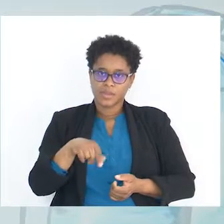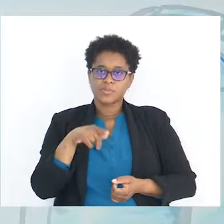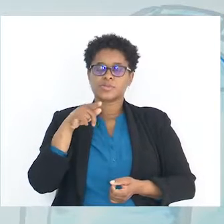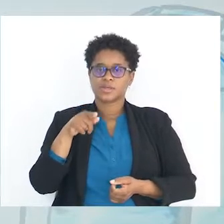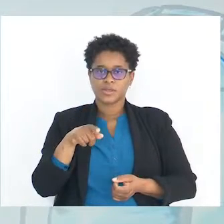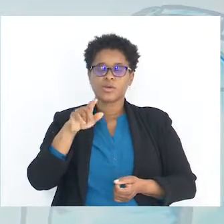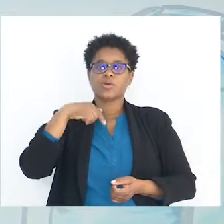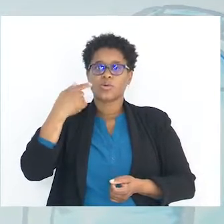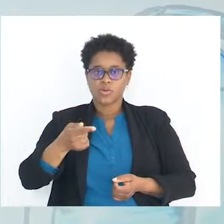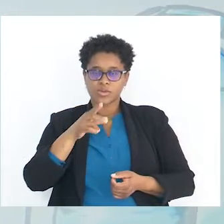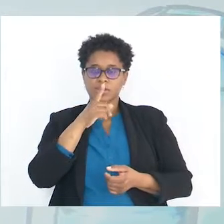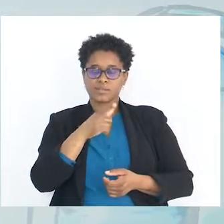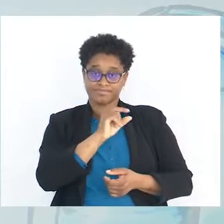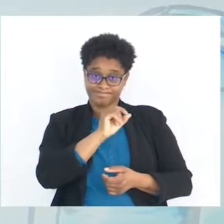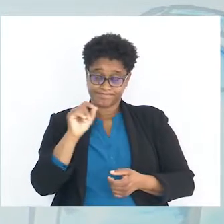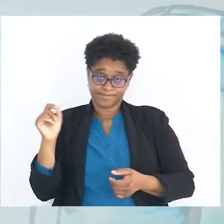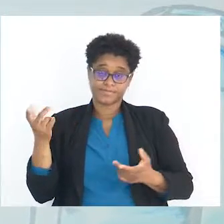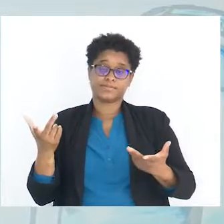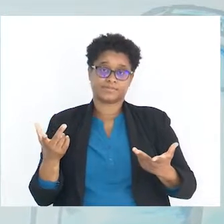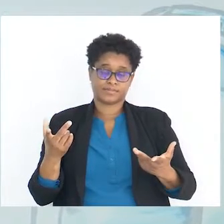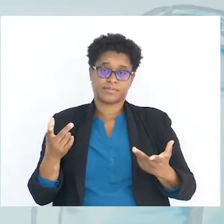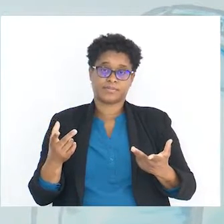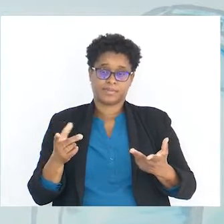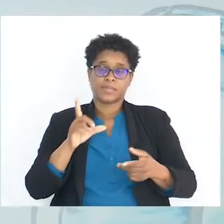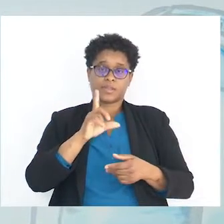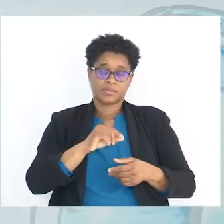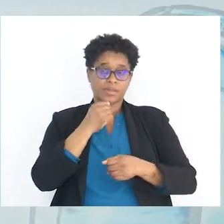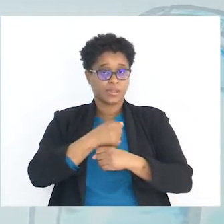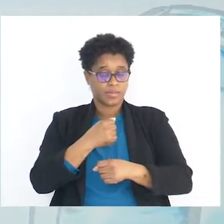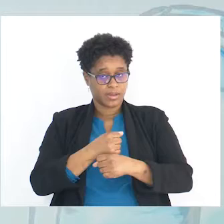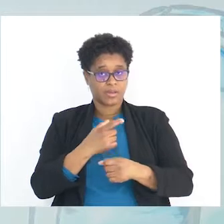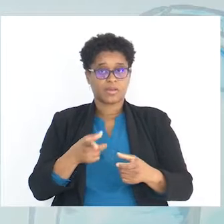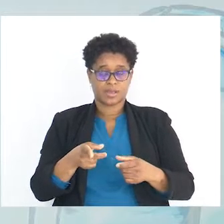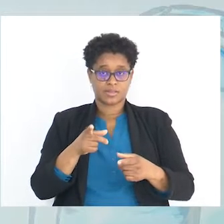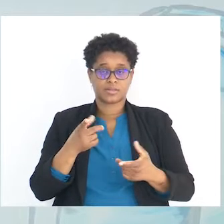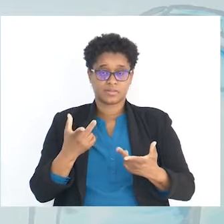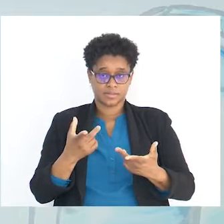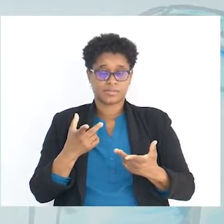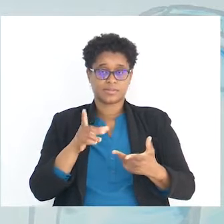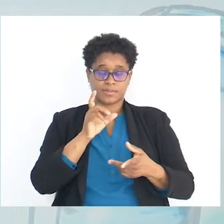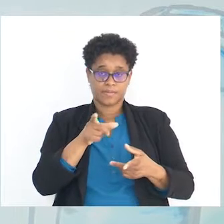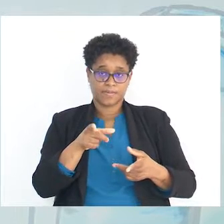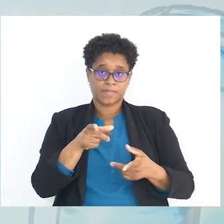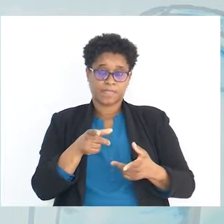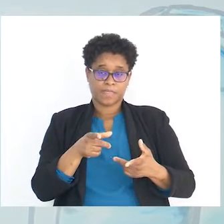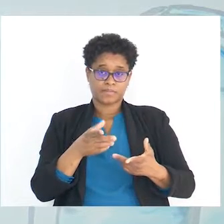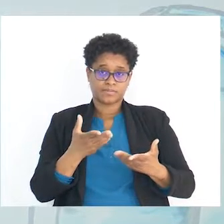Temos aqui outras linhas de trabalhar essa exposição.